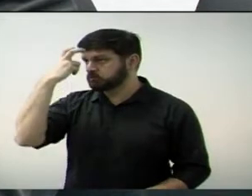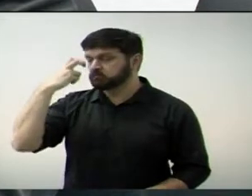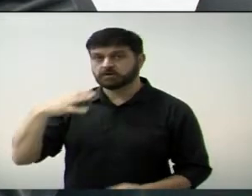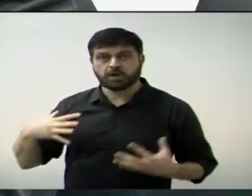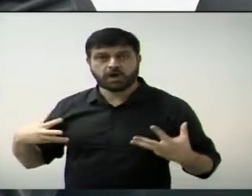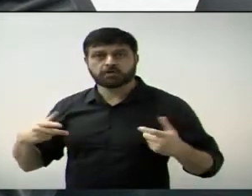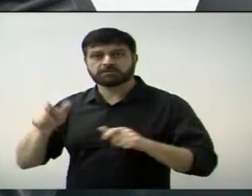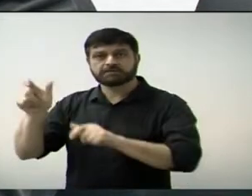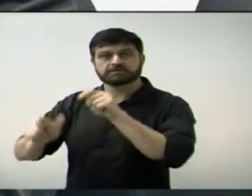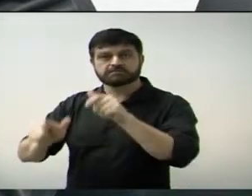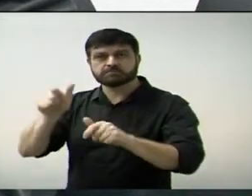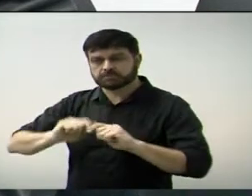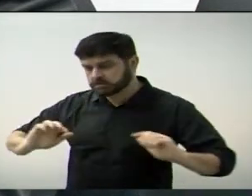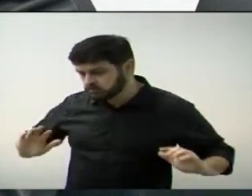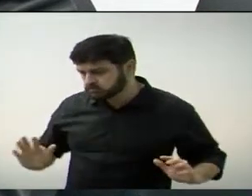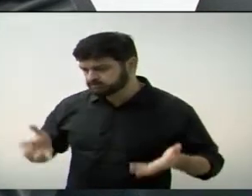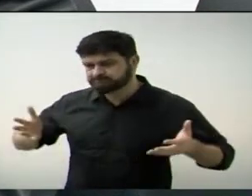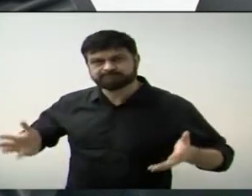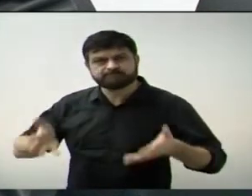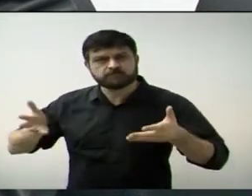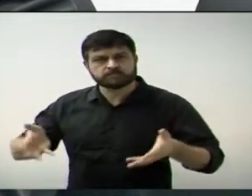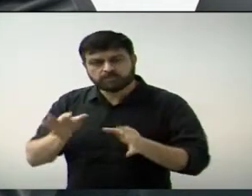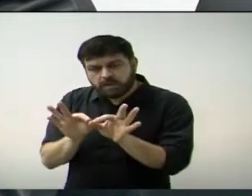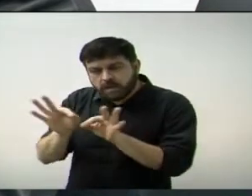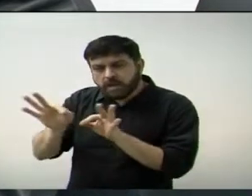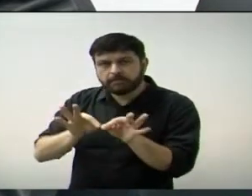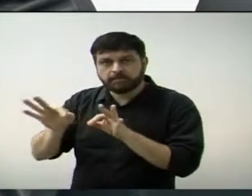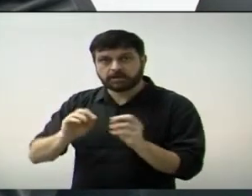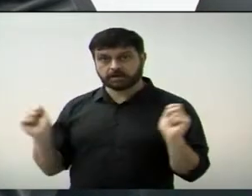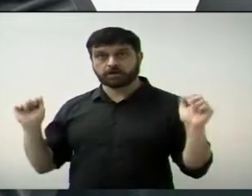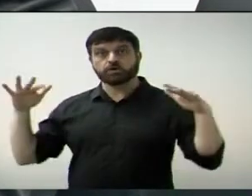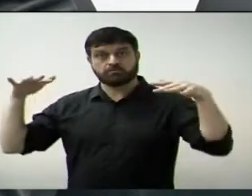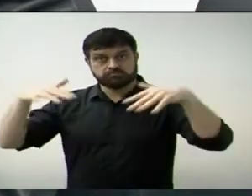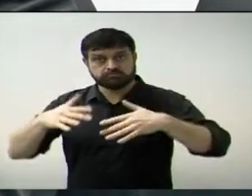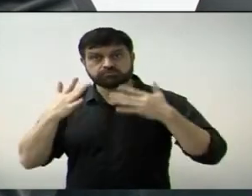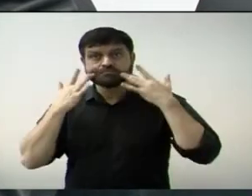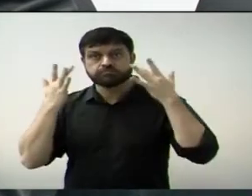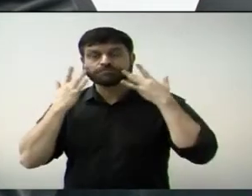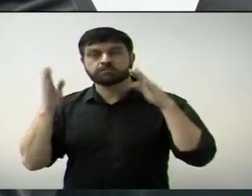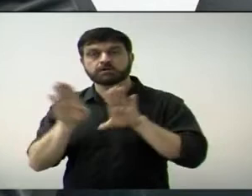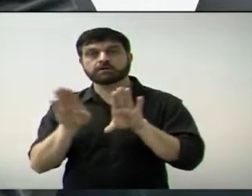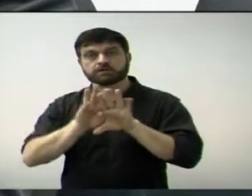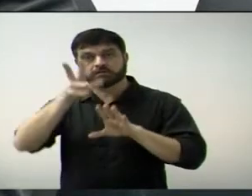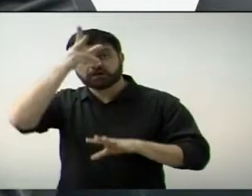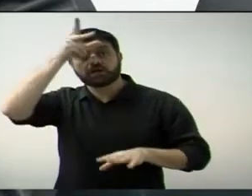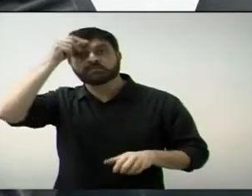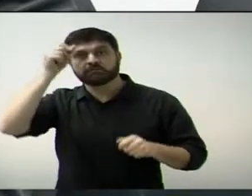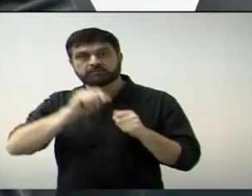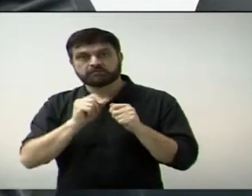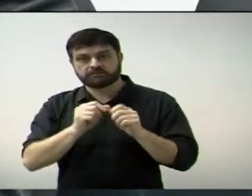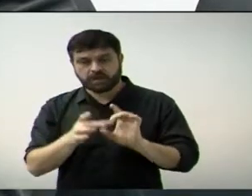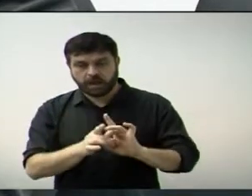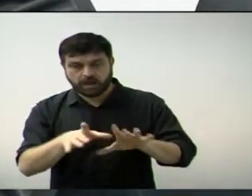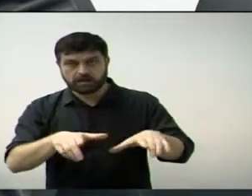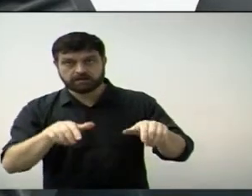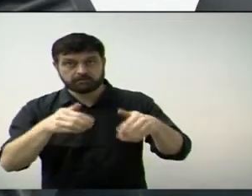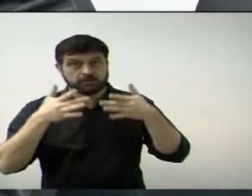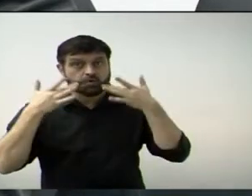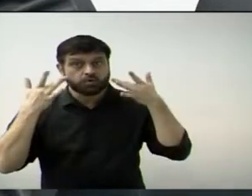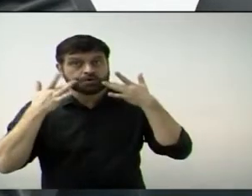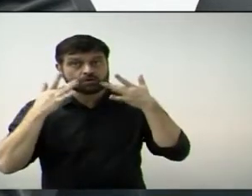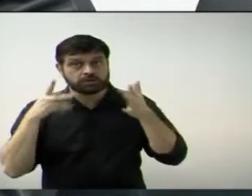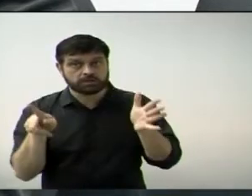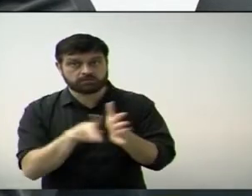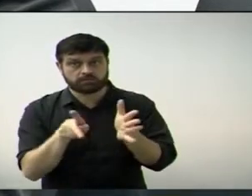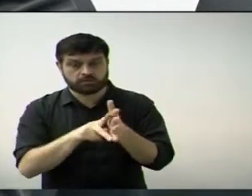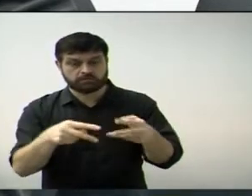contribuíram, incentivaram e prestigiaram este evento e ao poder público pela concessão do espaço do Teatro Municipal